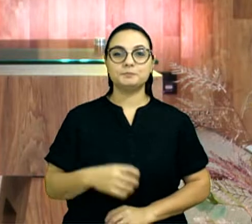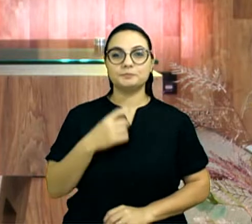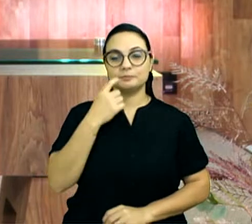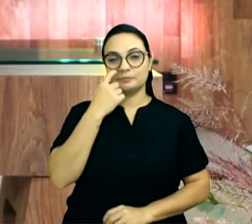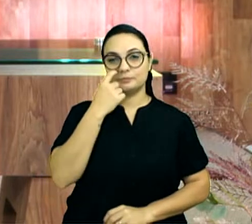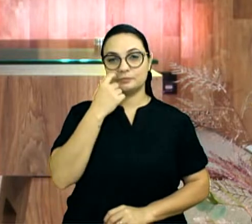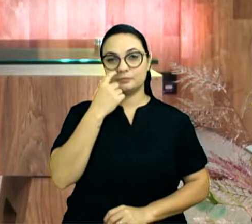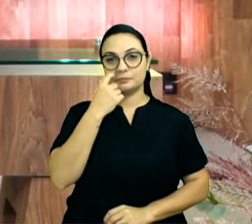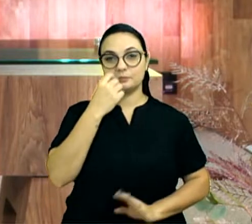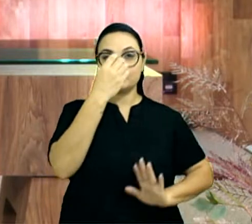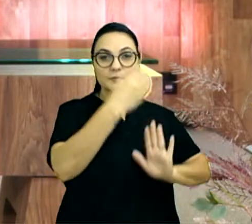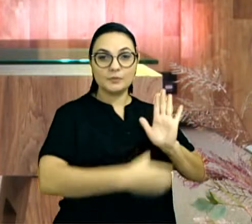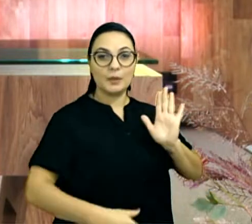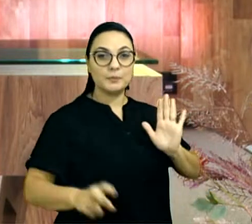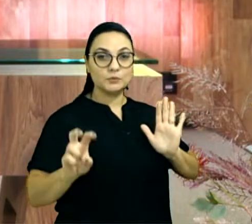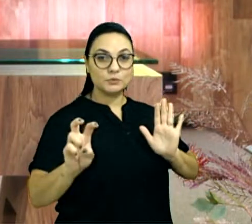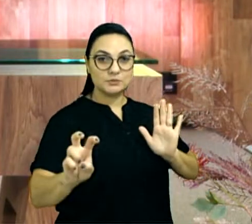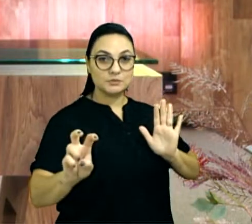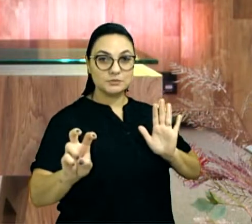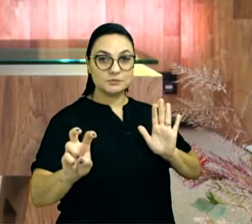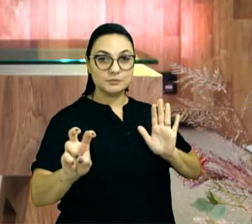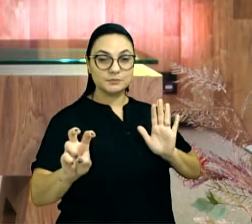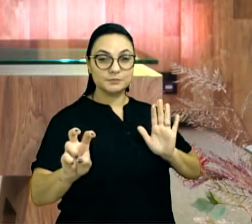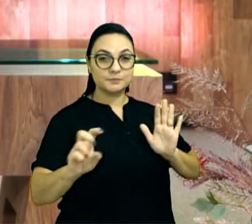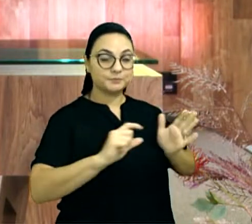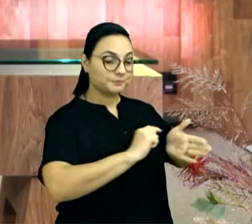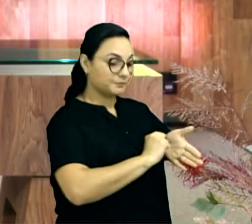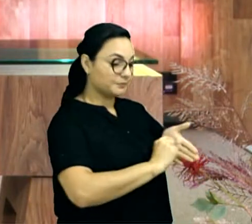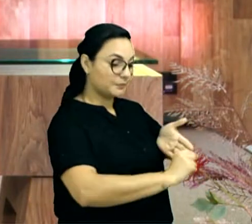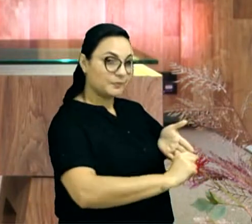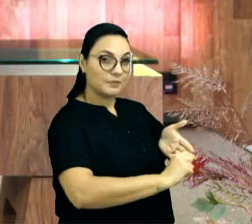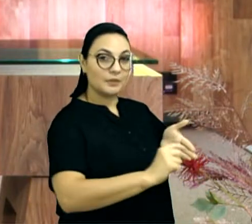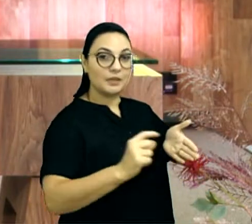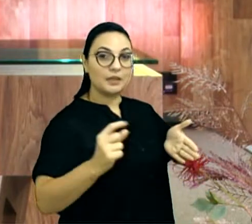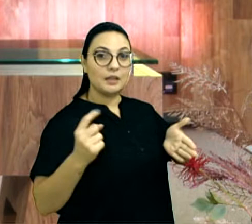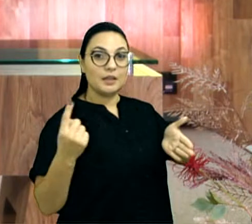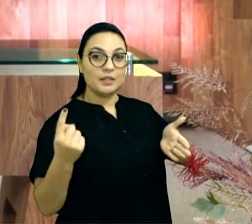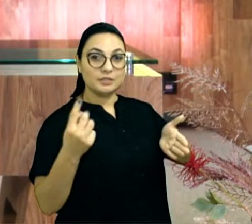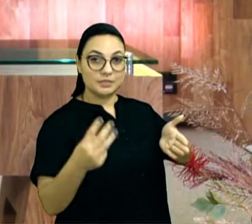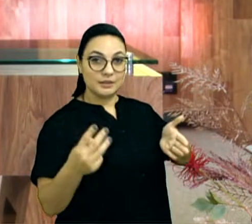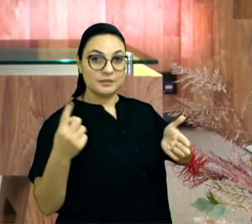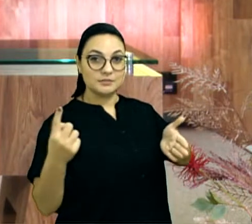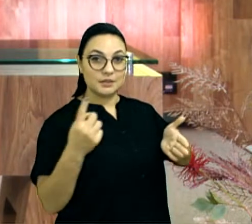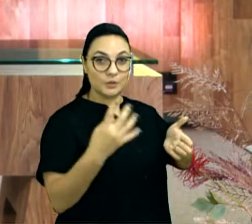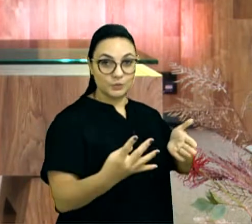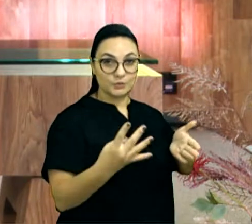Gálatas, capítulo 5, versículos 13 e 14.